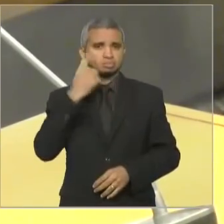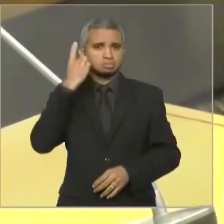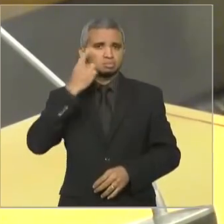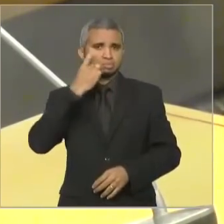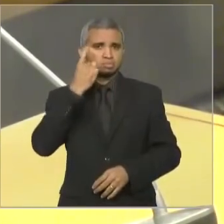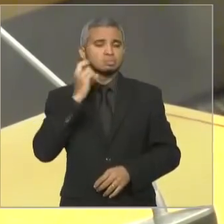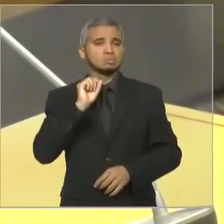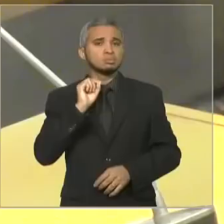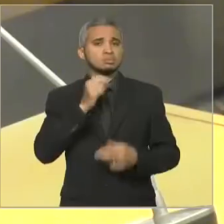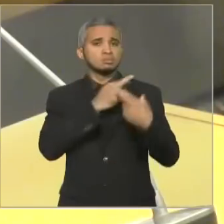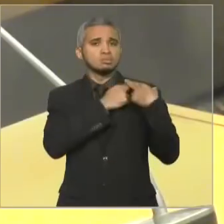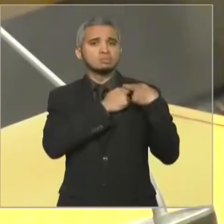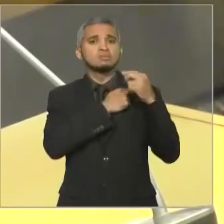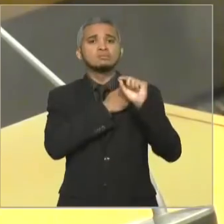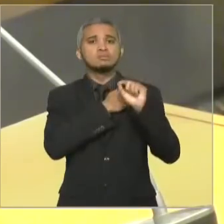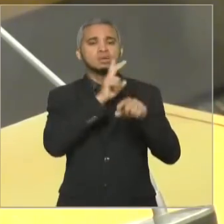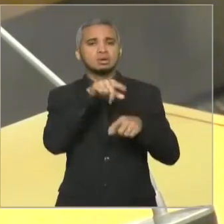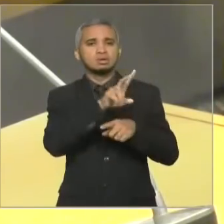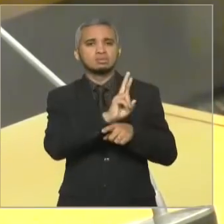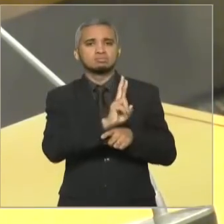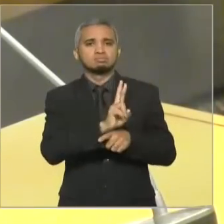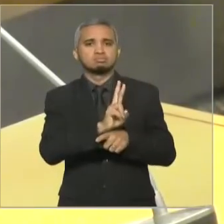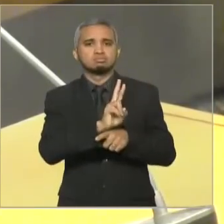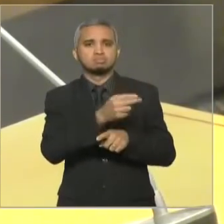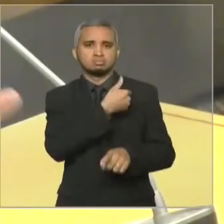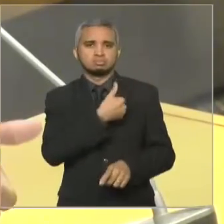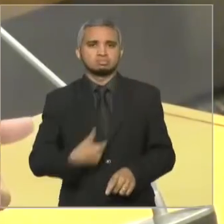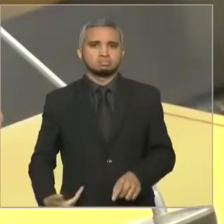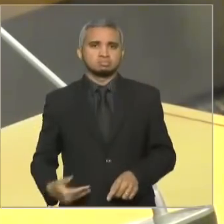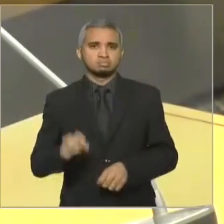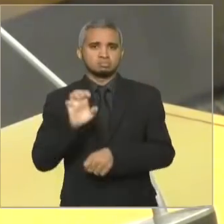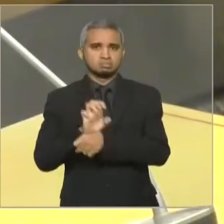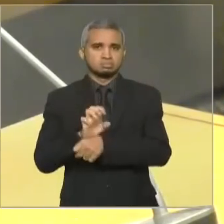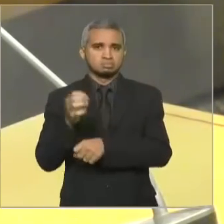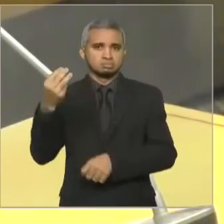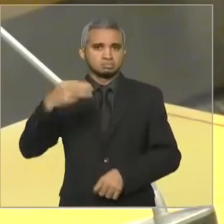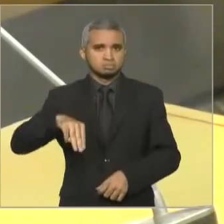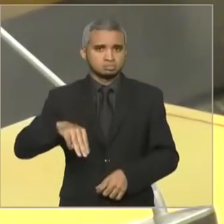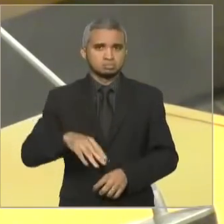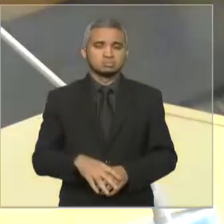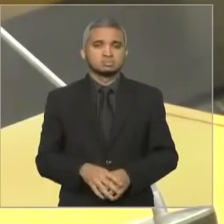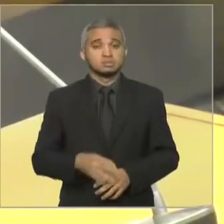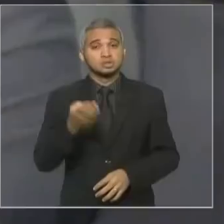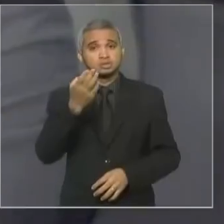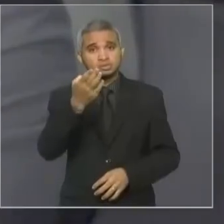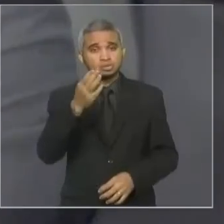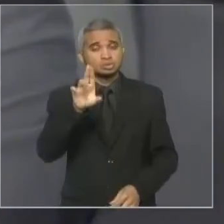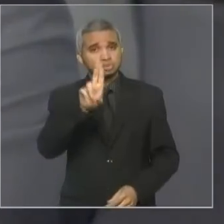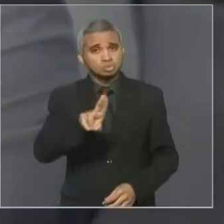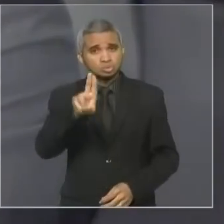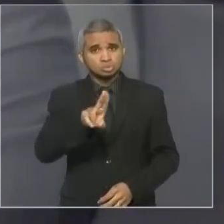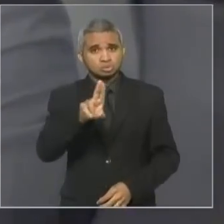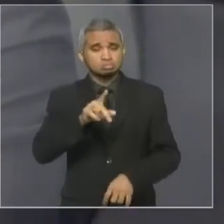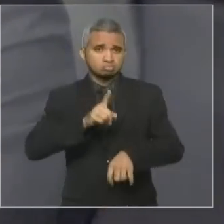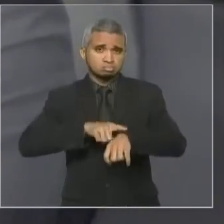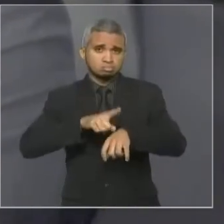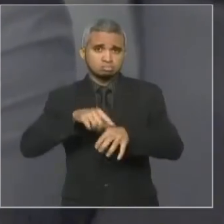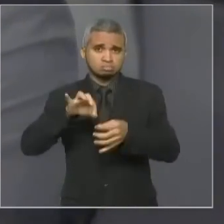Executivo. E, hoje, quando o traz o grande expediente, usando o seu primeiro parlamentar, usar o grande expediente e traz alguns